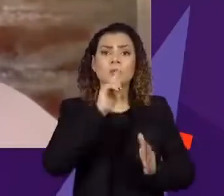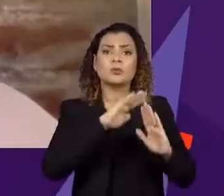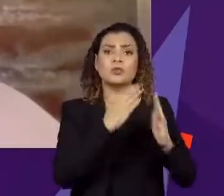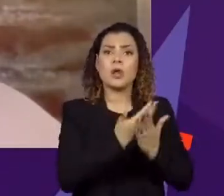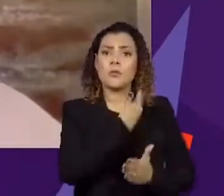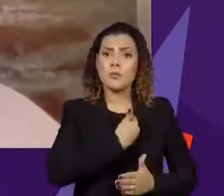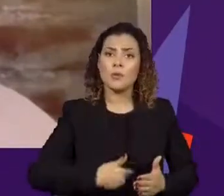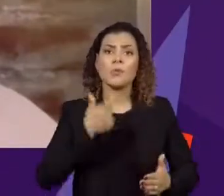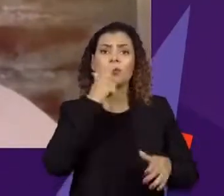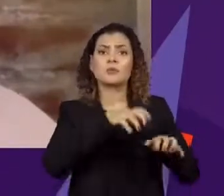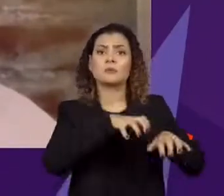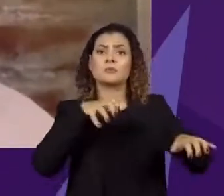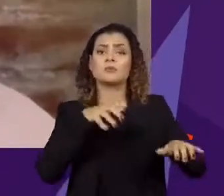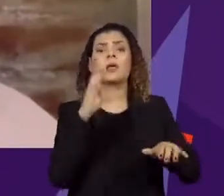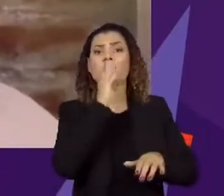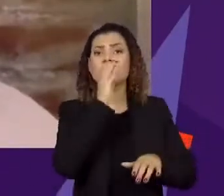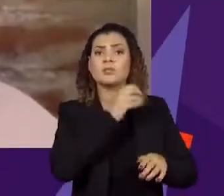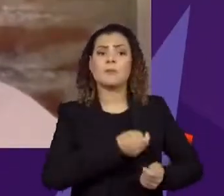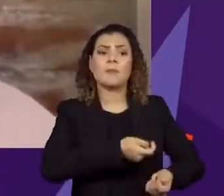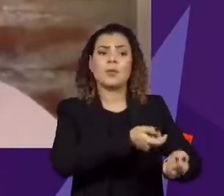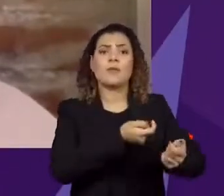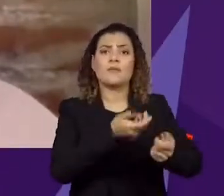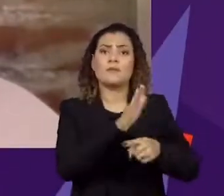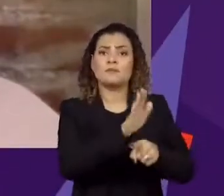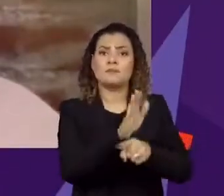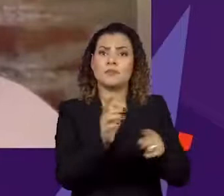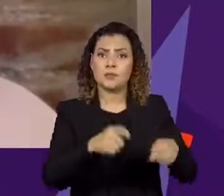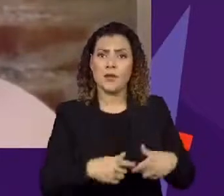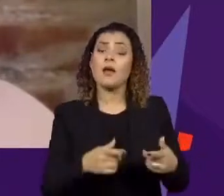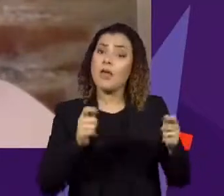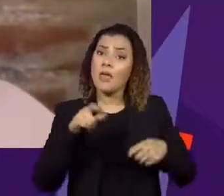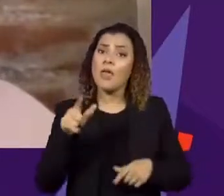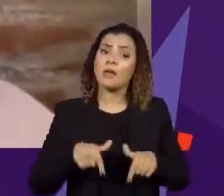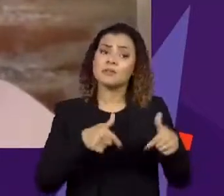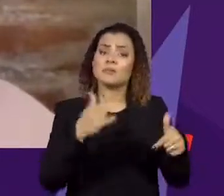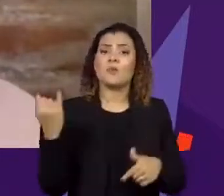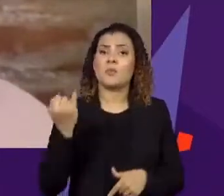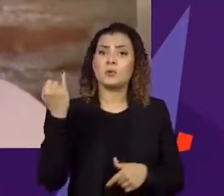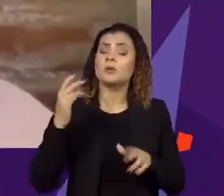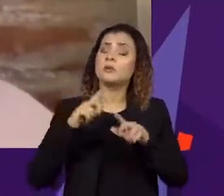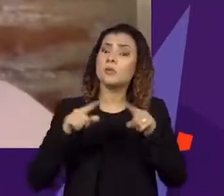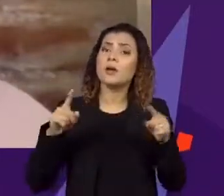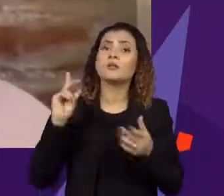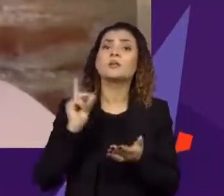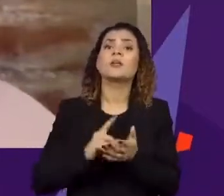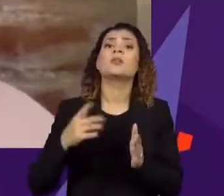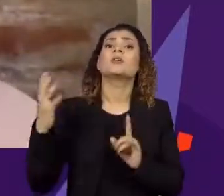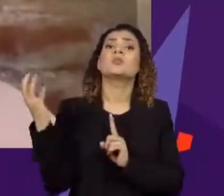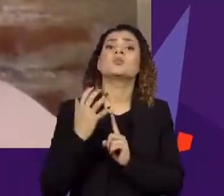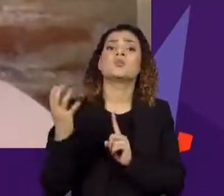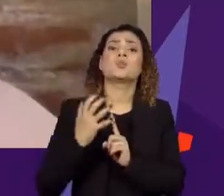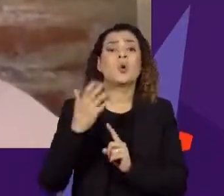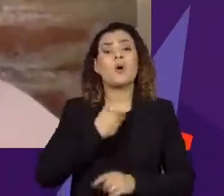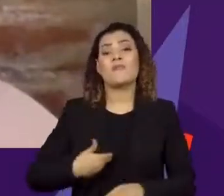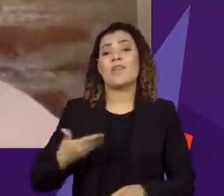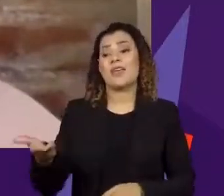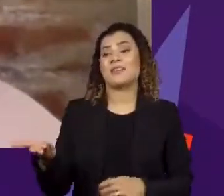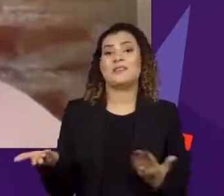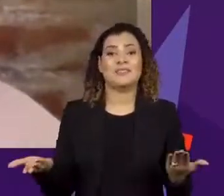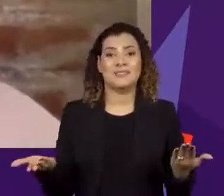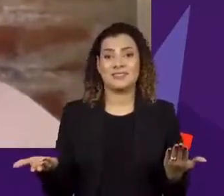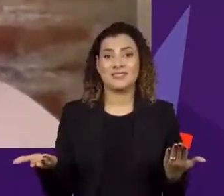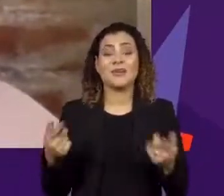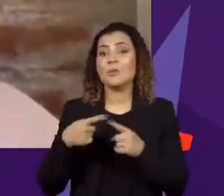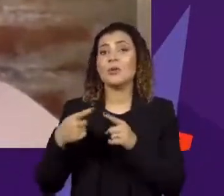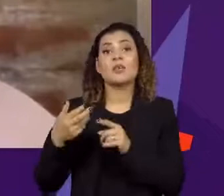pública ao ensino remoto emergencial. Então, também é uma medida importante, mas tudo isso requer pressão sobre o governo, porque nem sempre